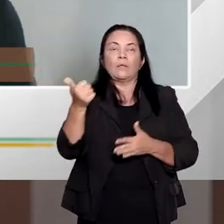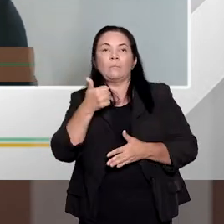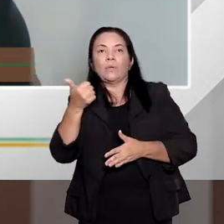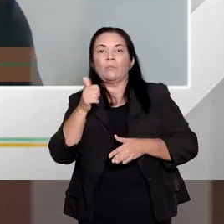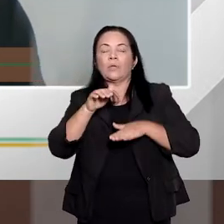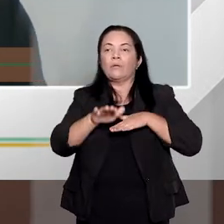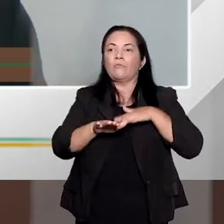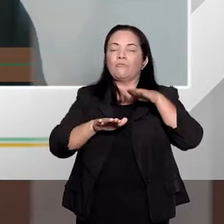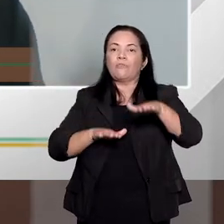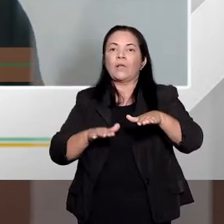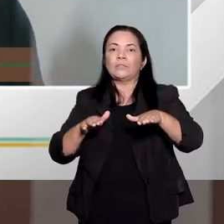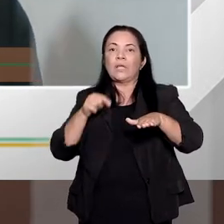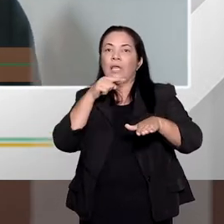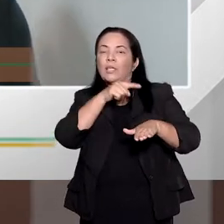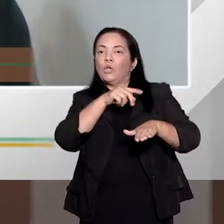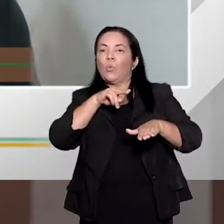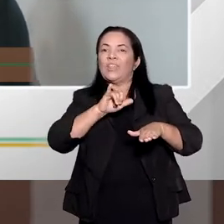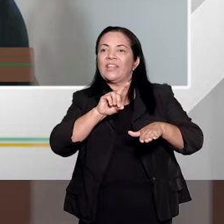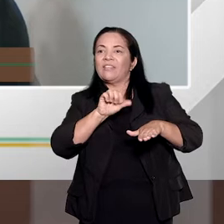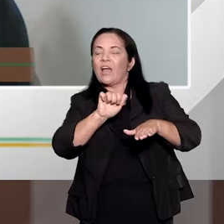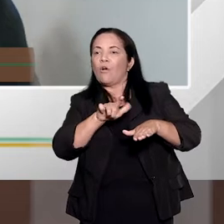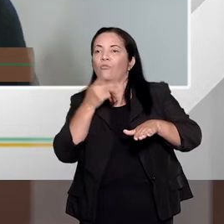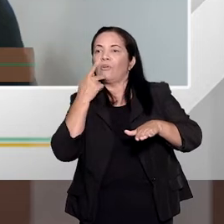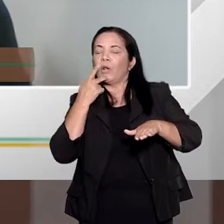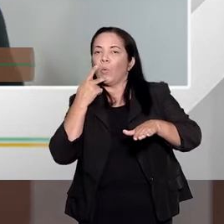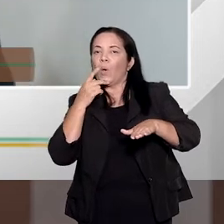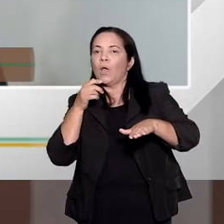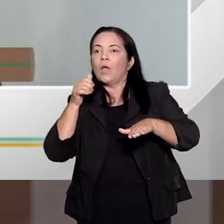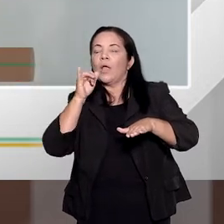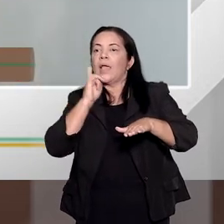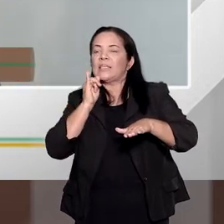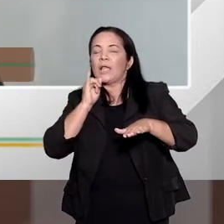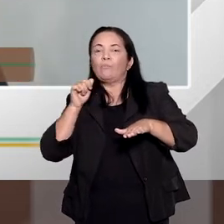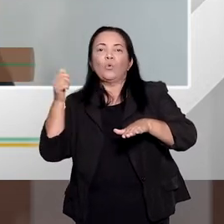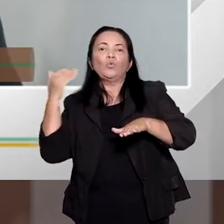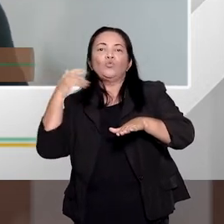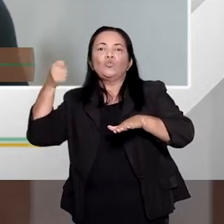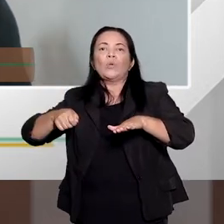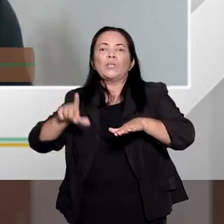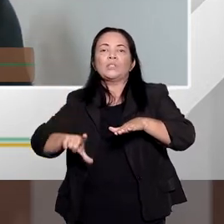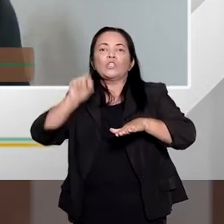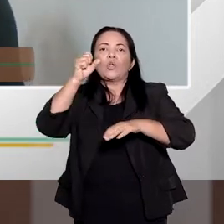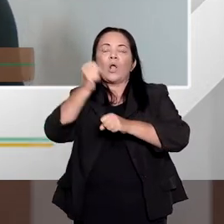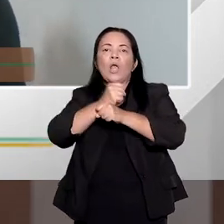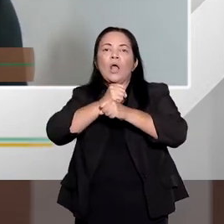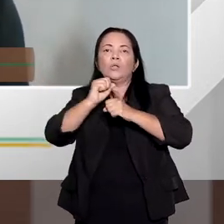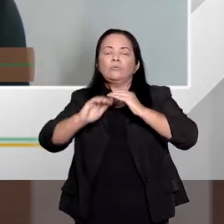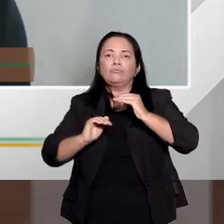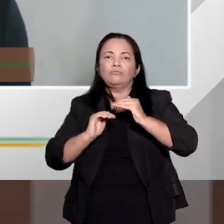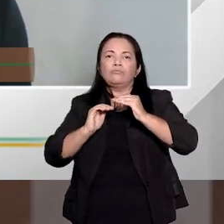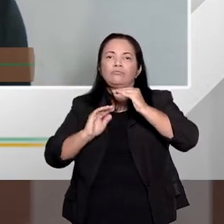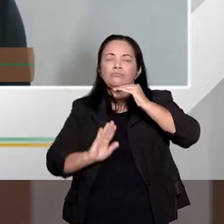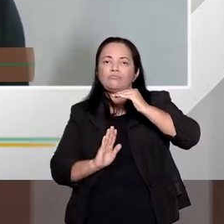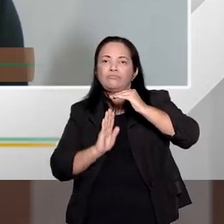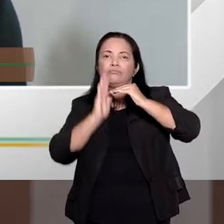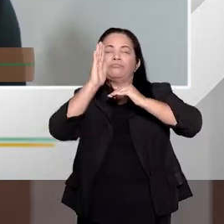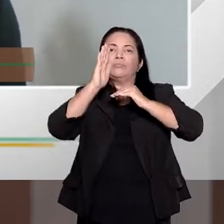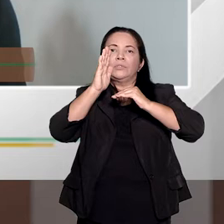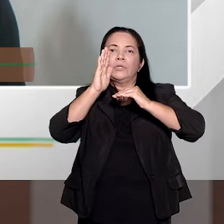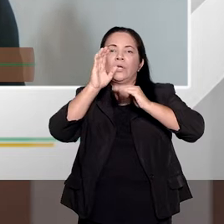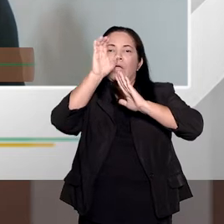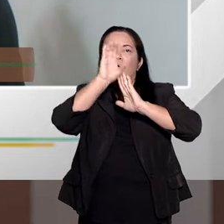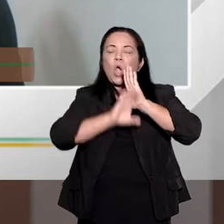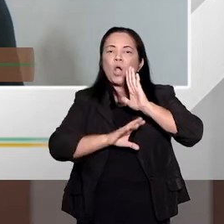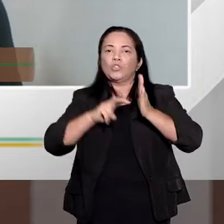fase, como o professor Nidal falou, ela fique acima do mínimo legal, o juiz ali, utilizando os vetores do artigo 59 do Código